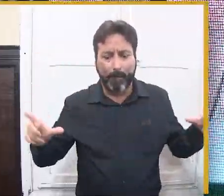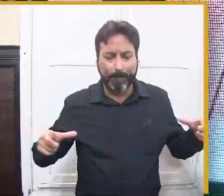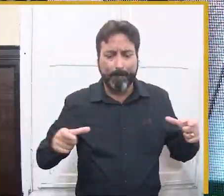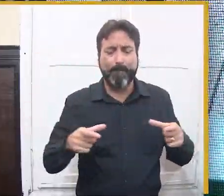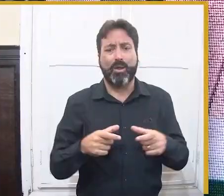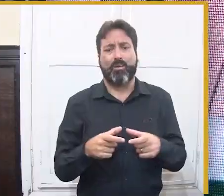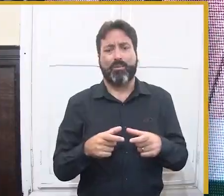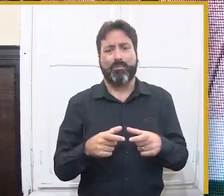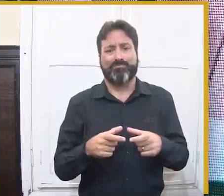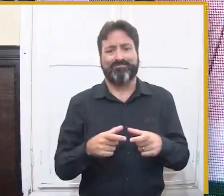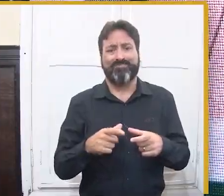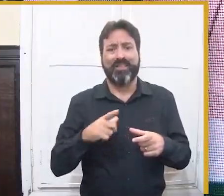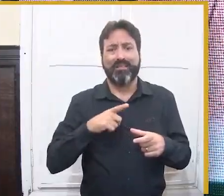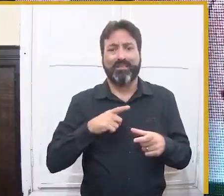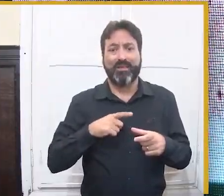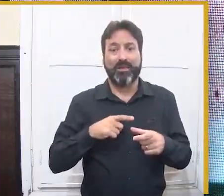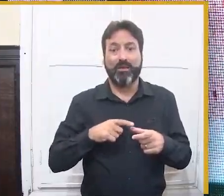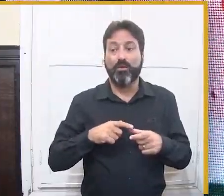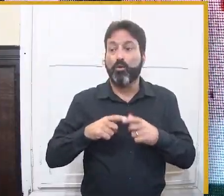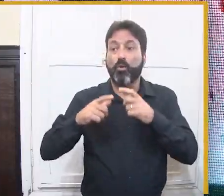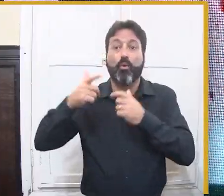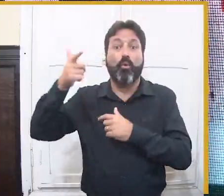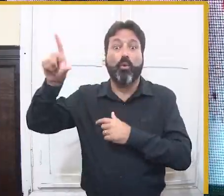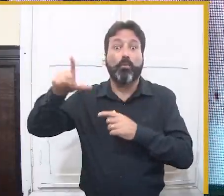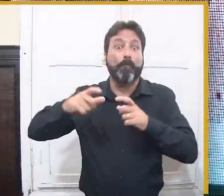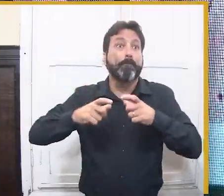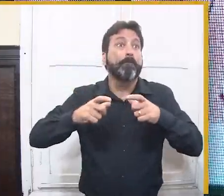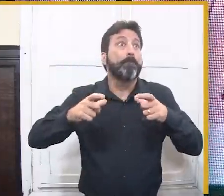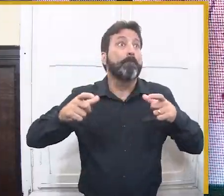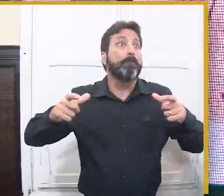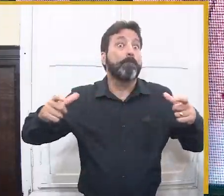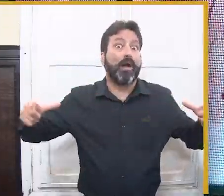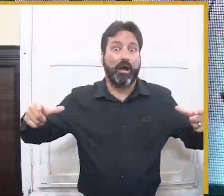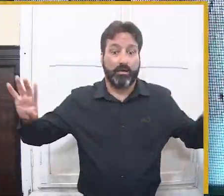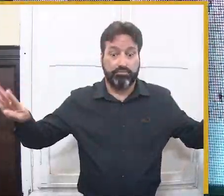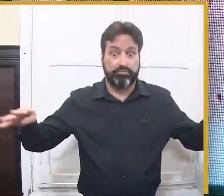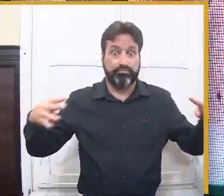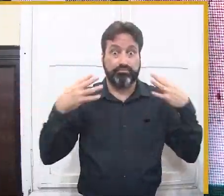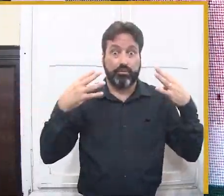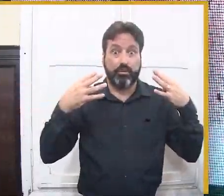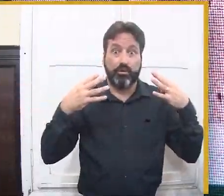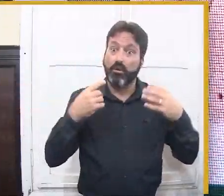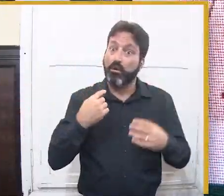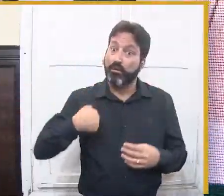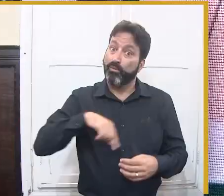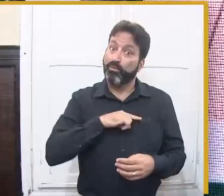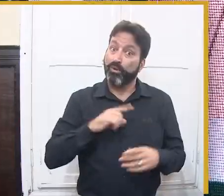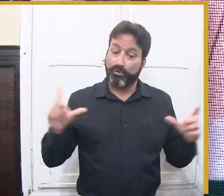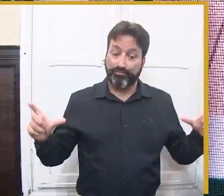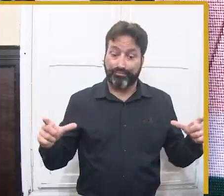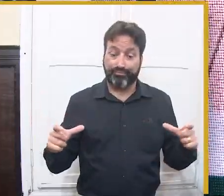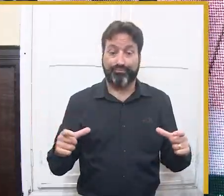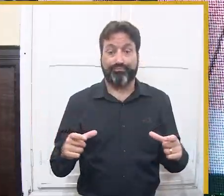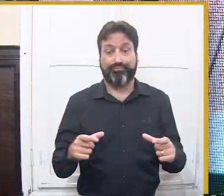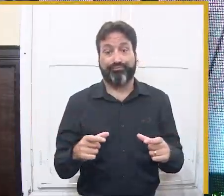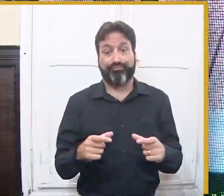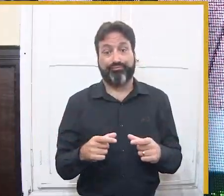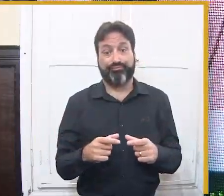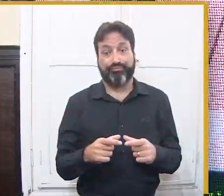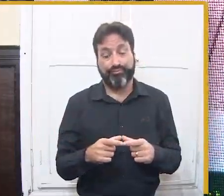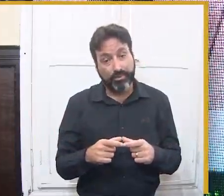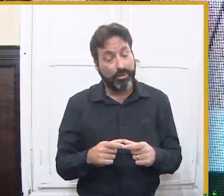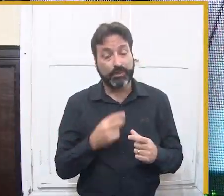nós comparássemos o palco do maior São João do mundo com outros shows, com outros eventos, a gente via que o palco de